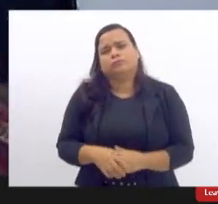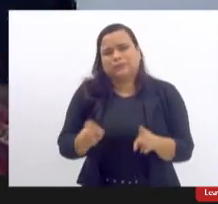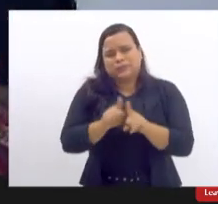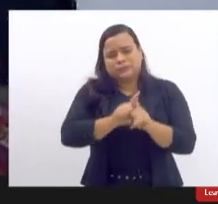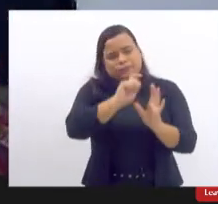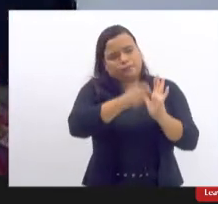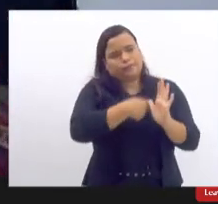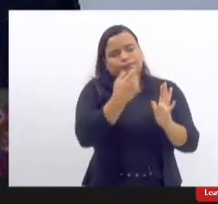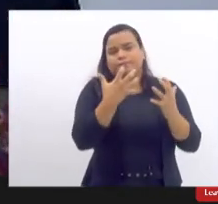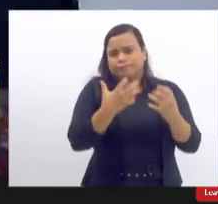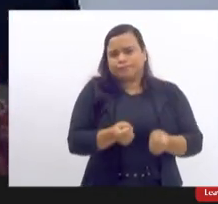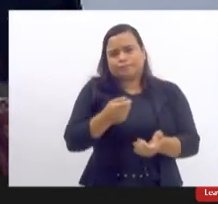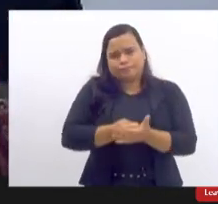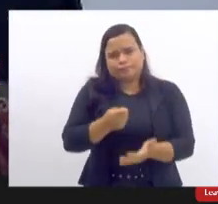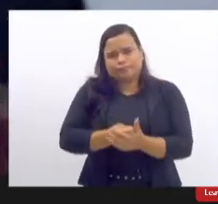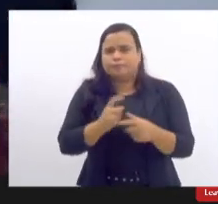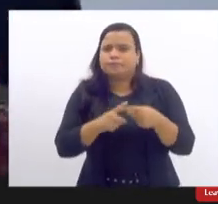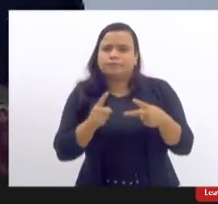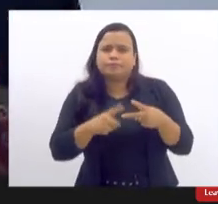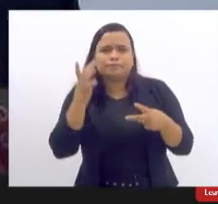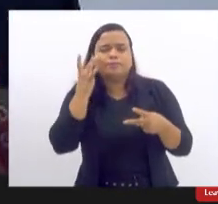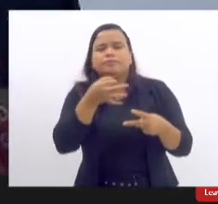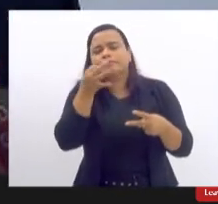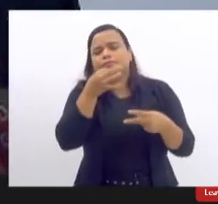consentimento obrigatório esses dois pontos